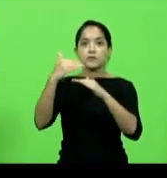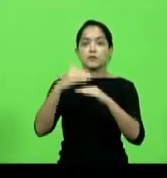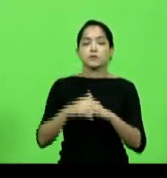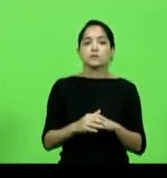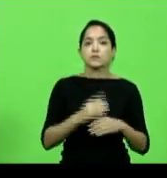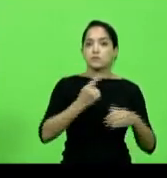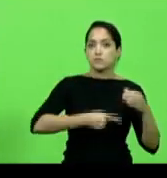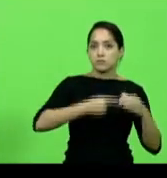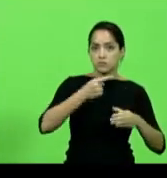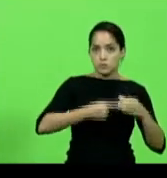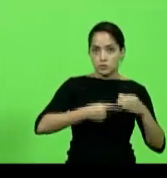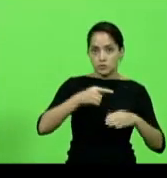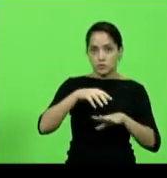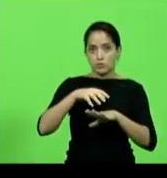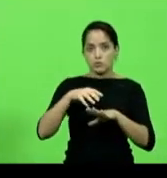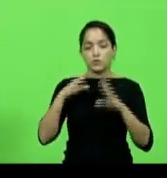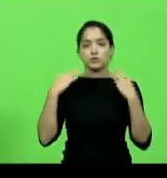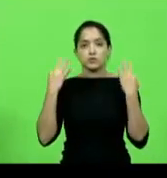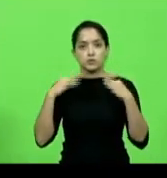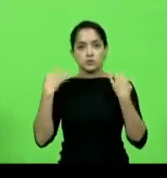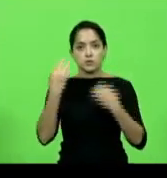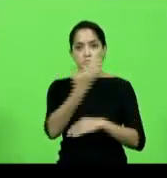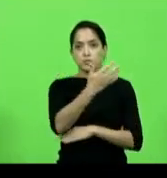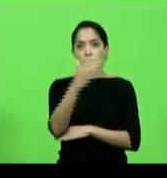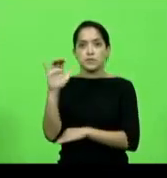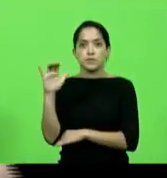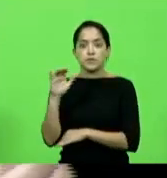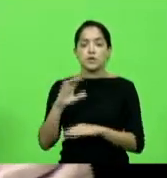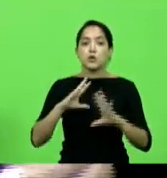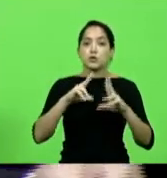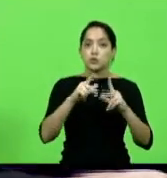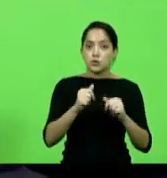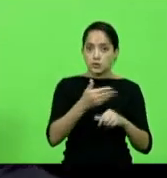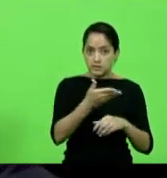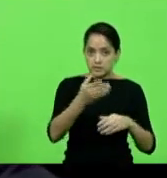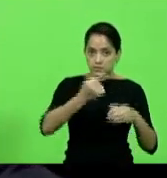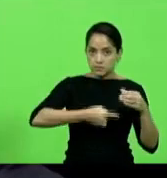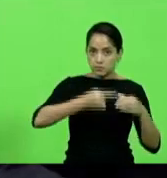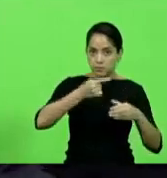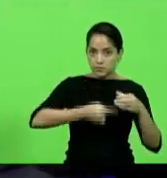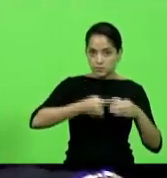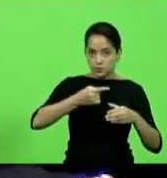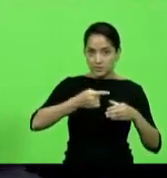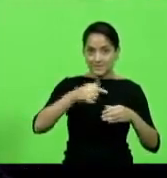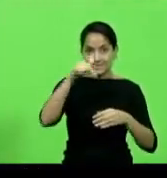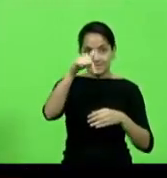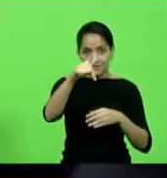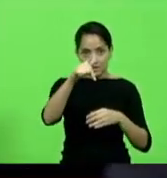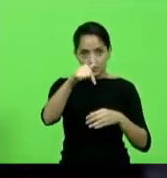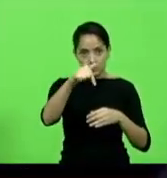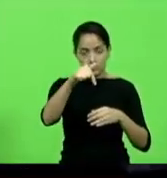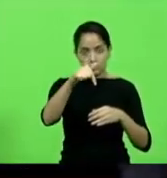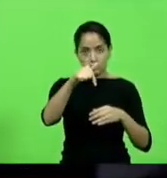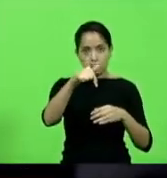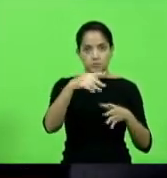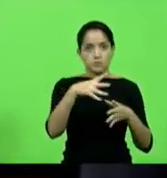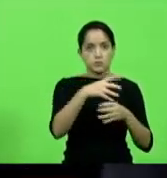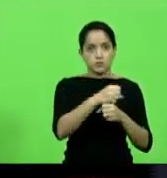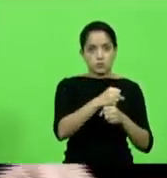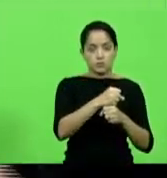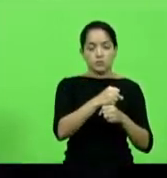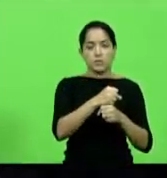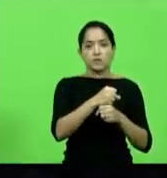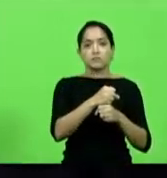Comissão de Turismo e Meio Ambiente. Todas essas comissões com sete membros, que assim deverá ser